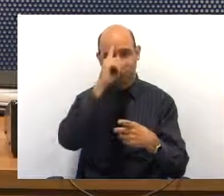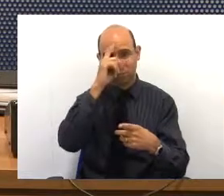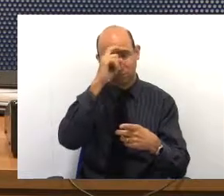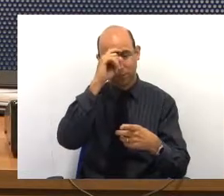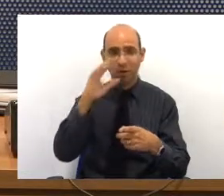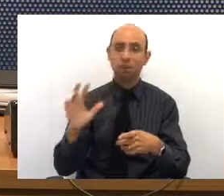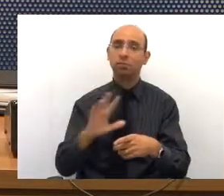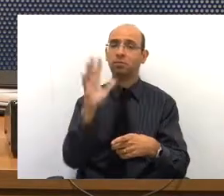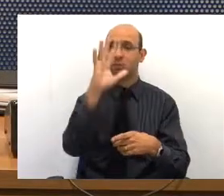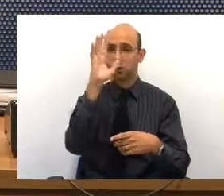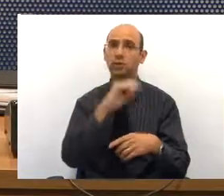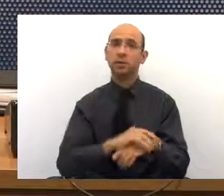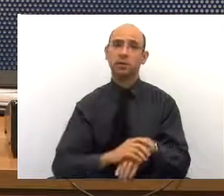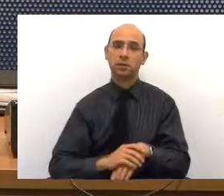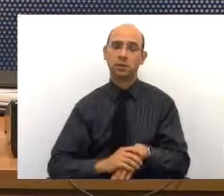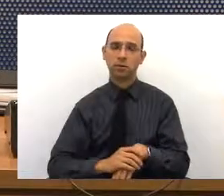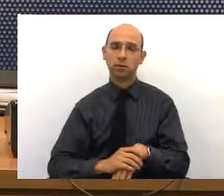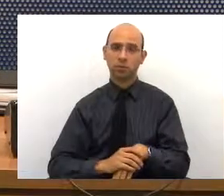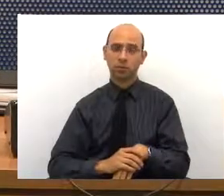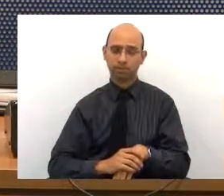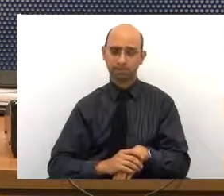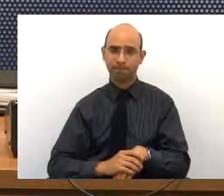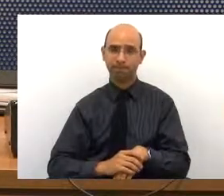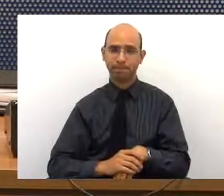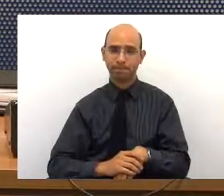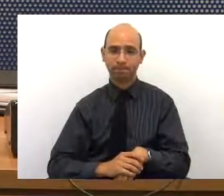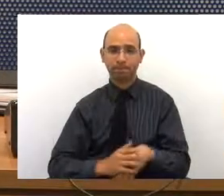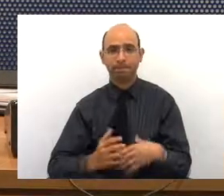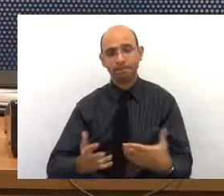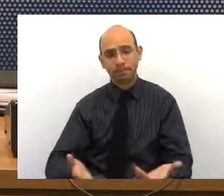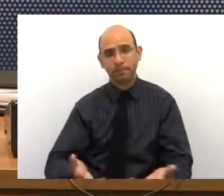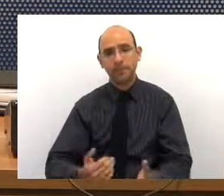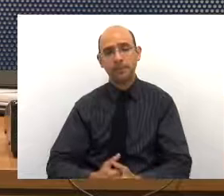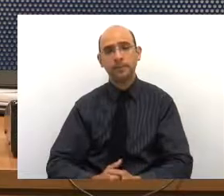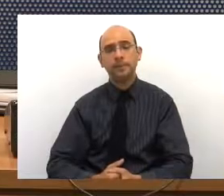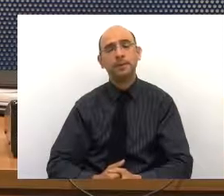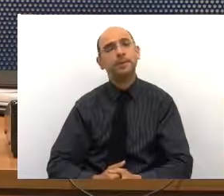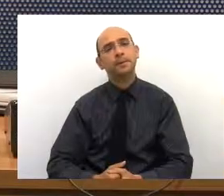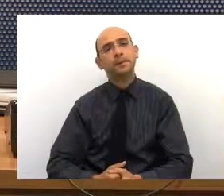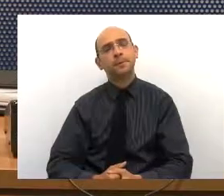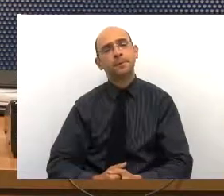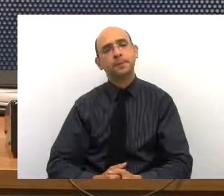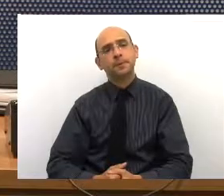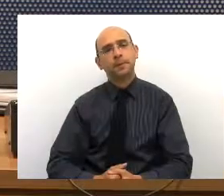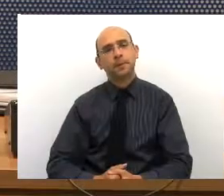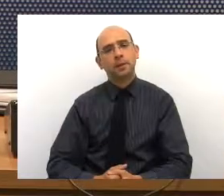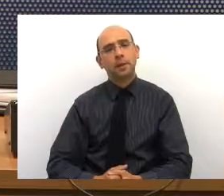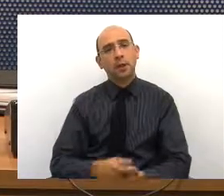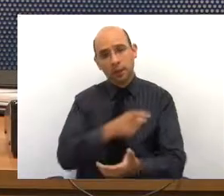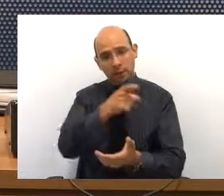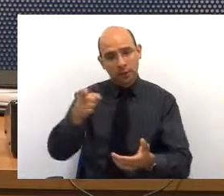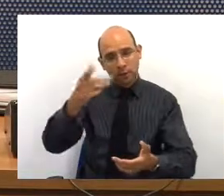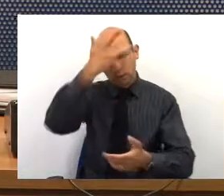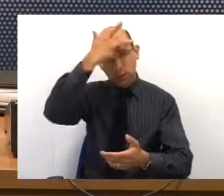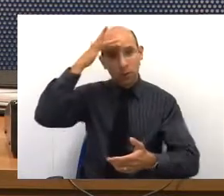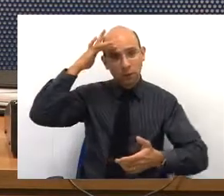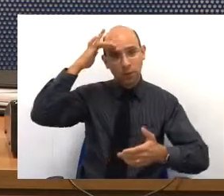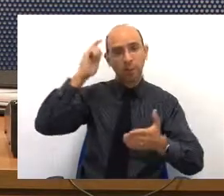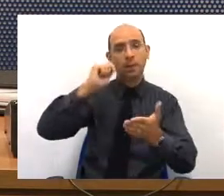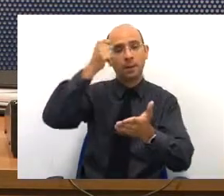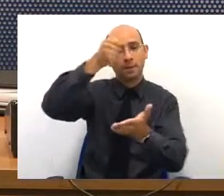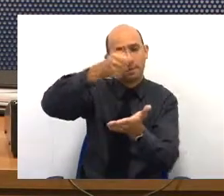caro. Não é à toa que as pessoas pagam convênio